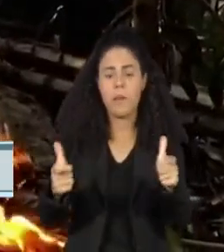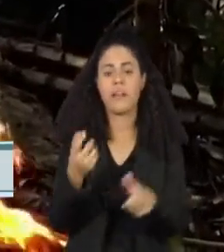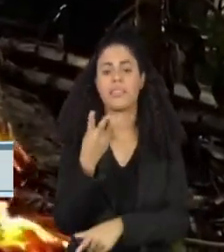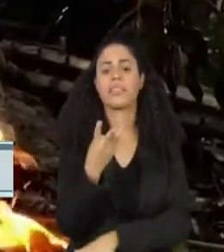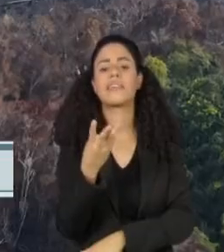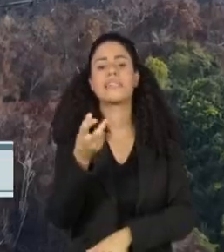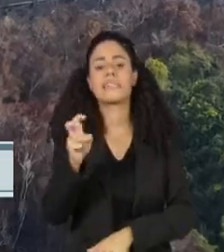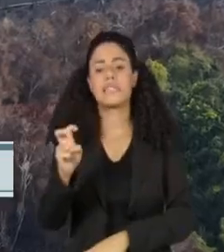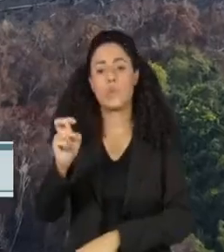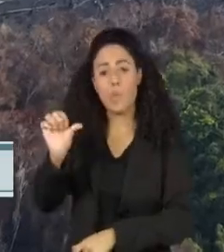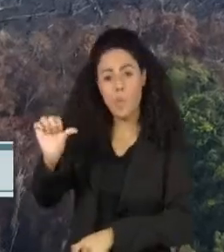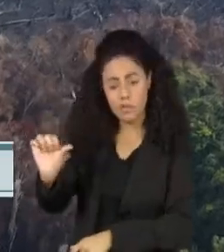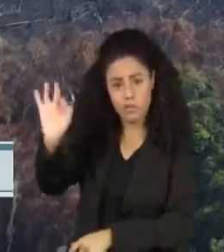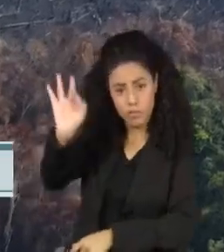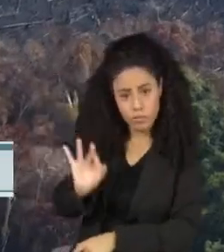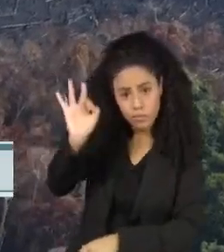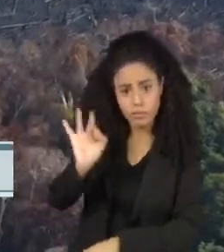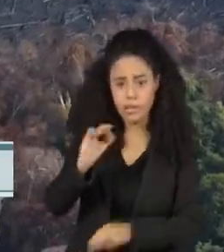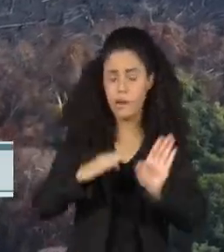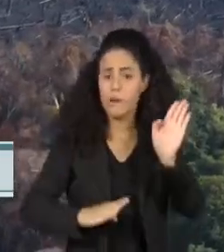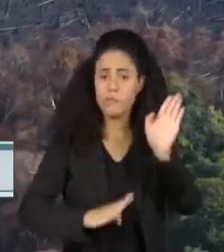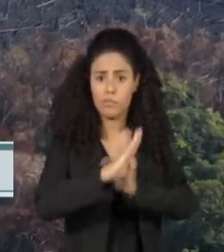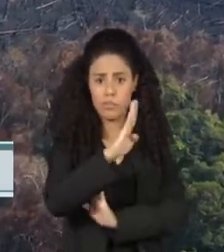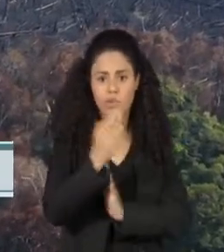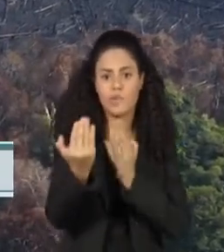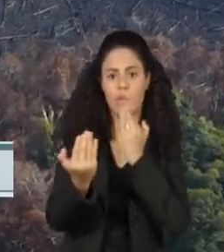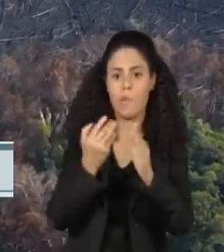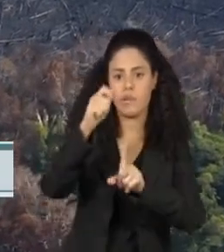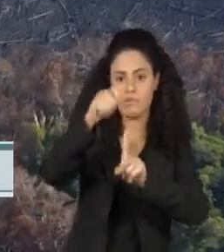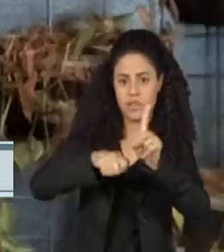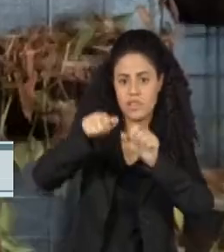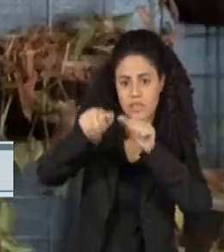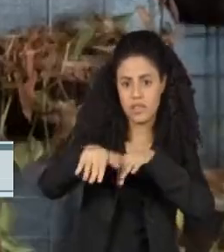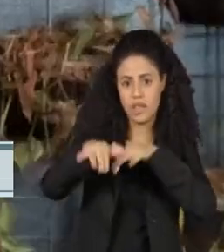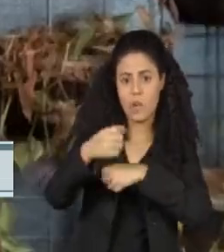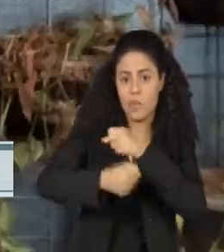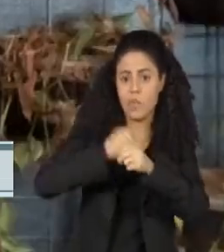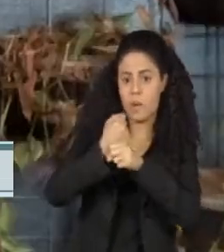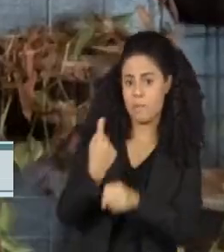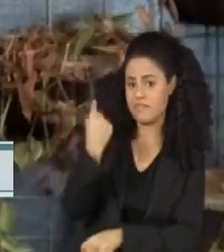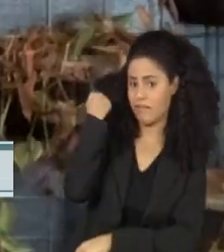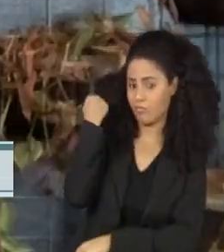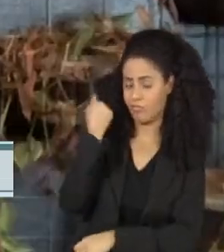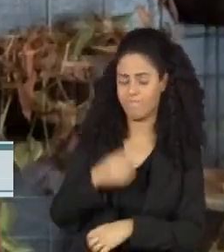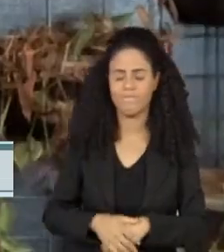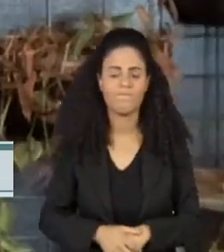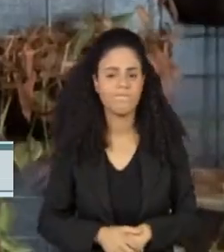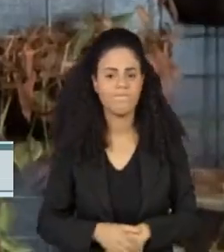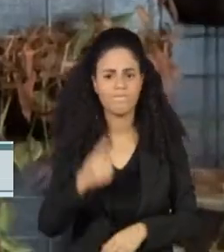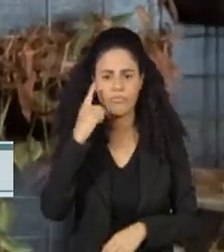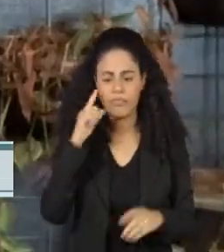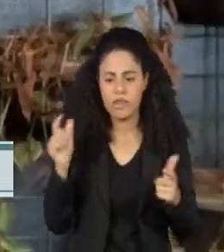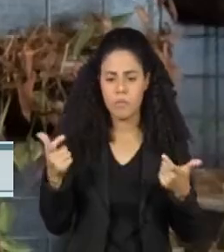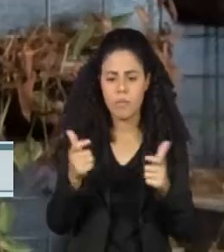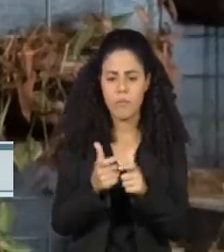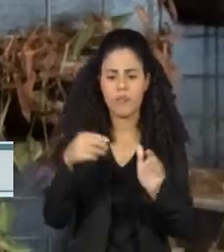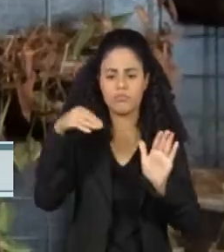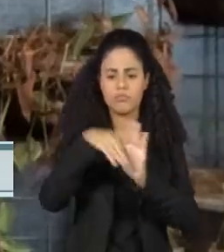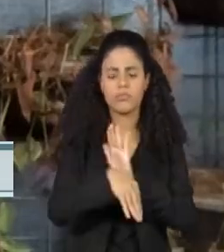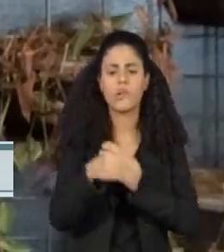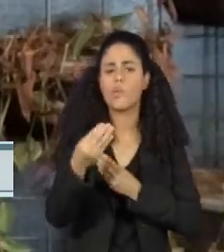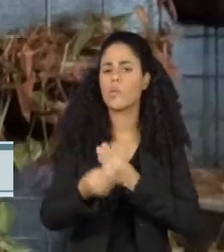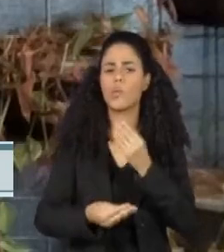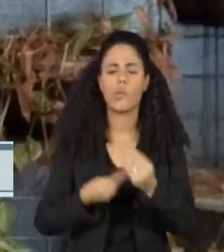359% do que em setembro do ano passado. Para reduzir esses números, é necessário a